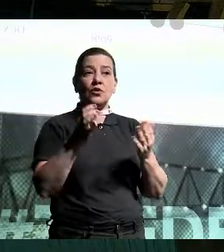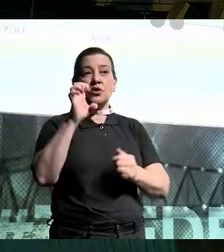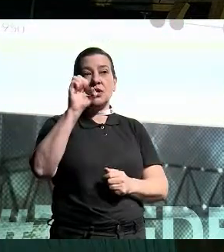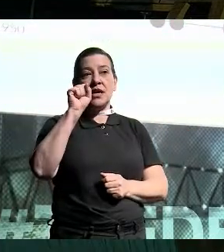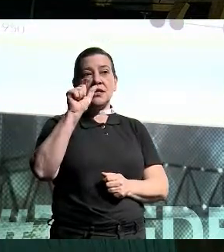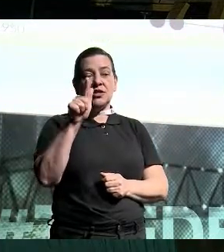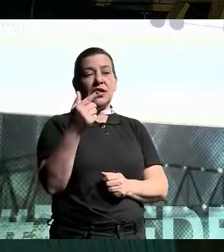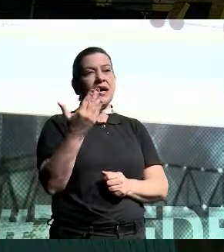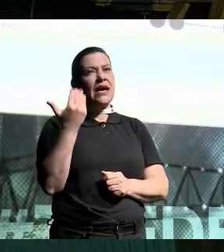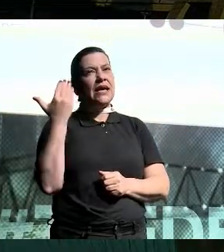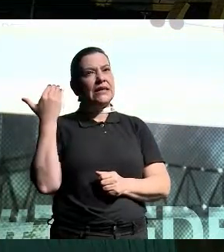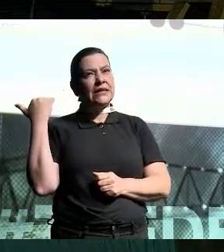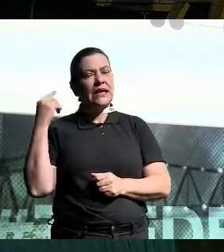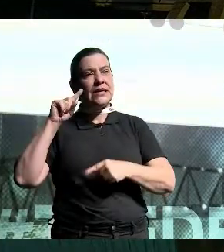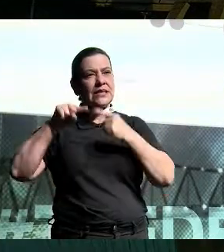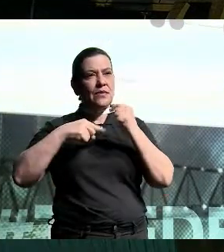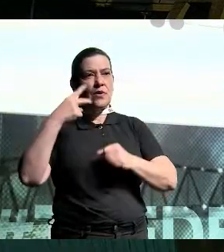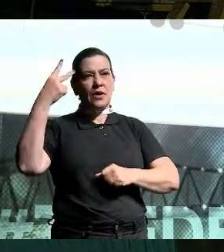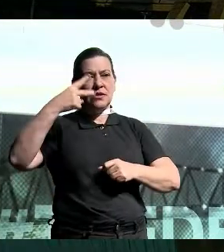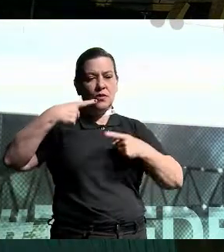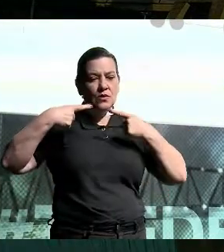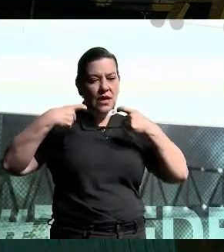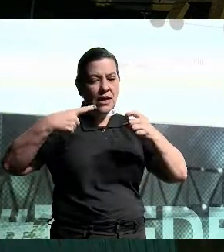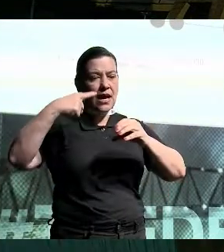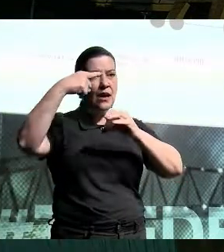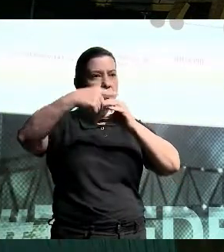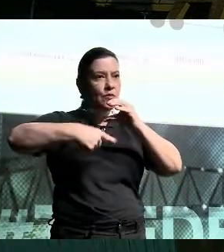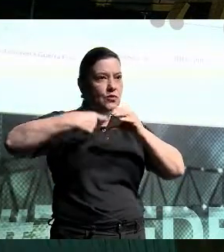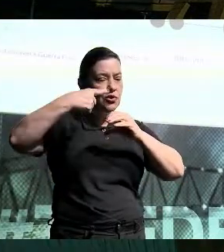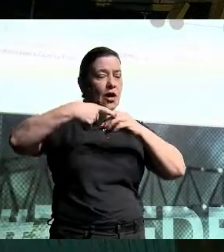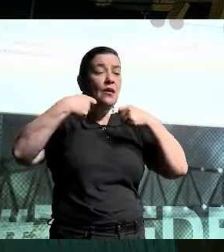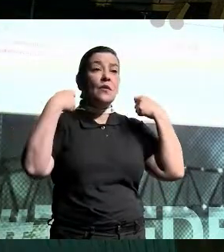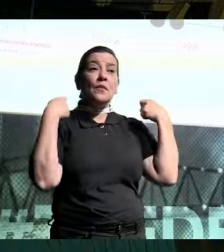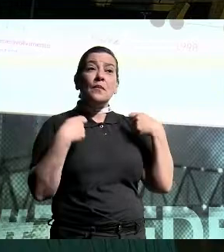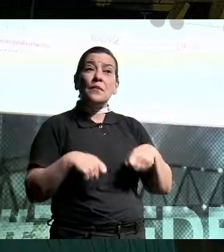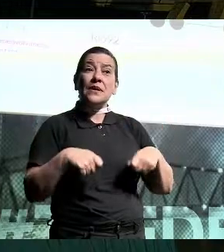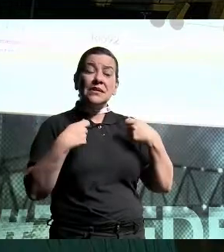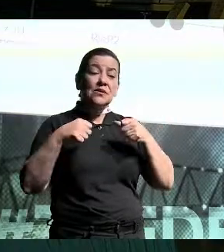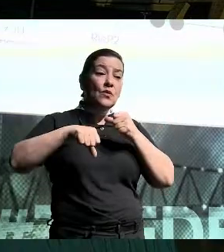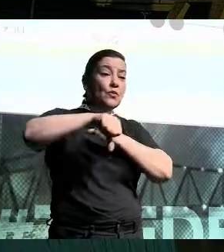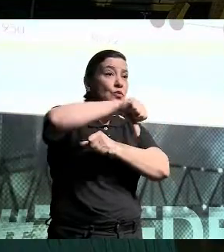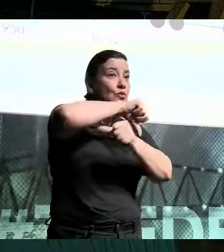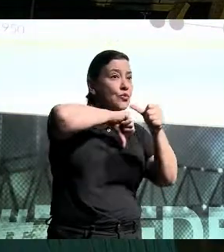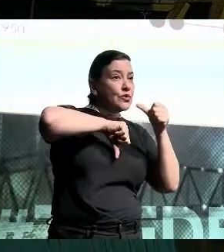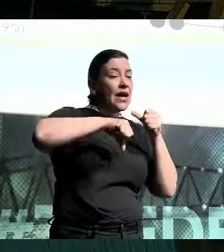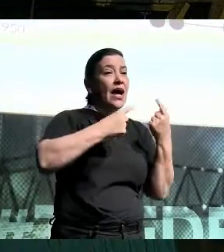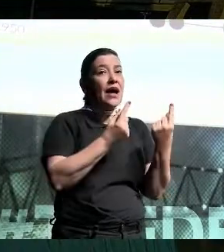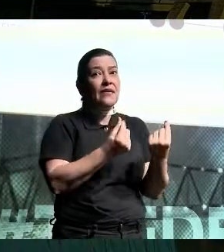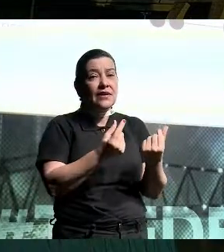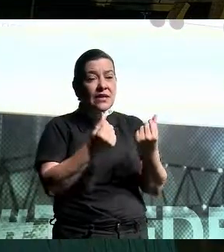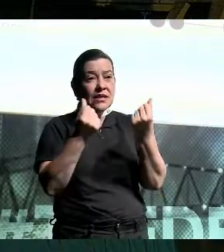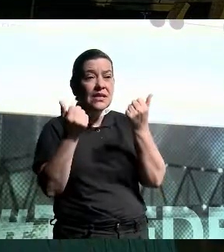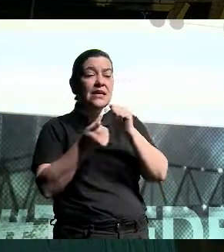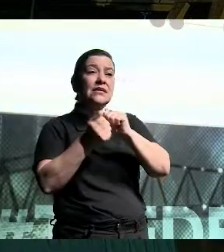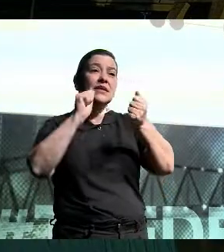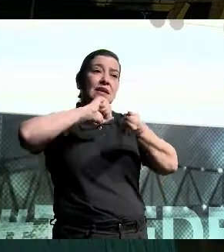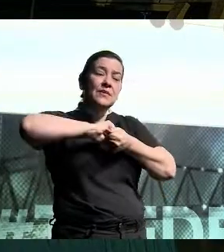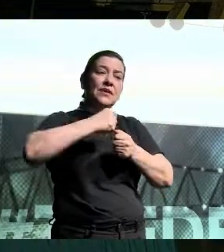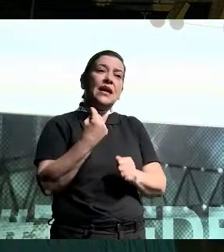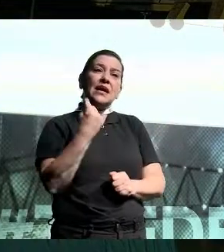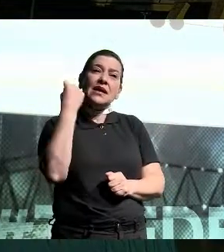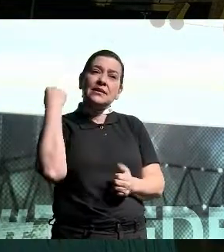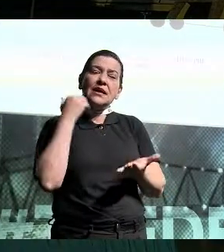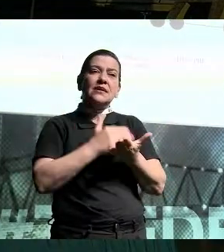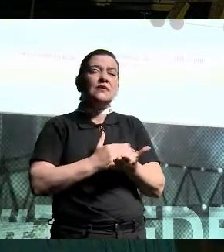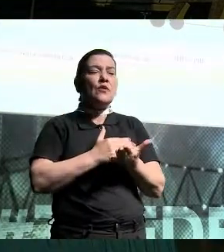lá atrás, depois da Segunda Guerra Mundial, quando o mundo precisou se reestruturar em termos econômicos, lá atrás começou a primeira